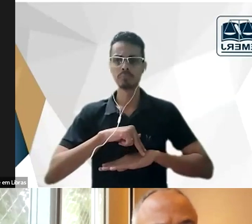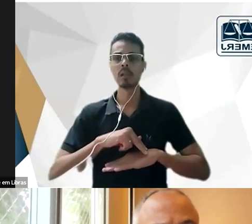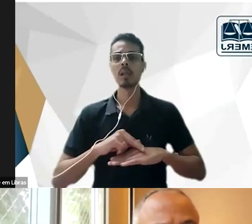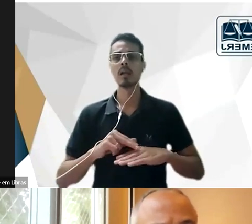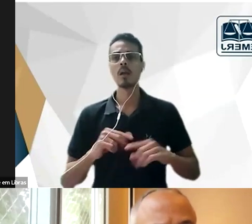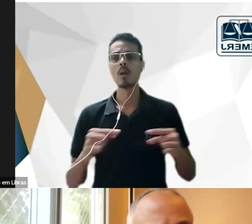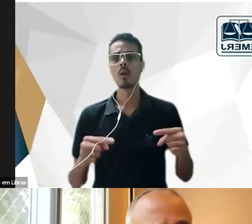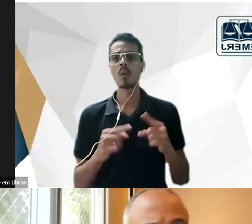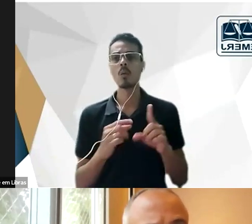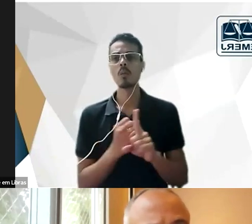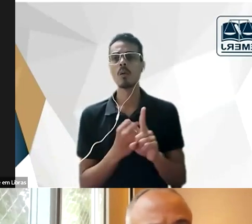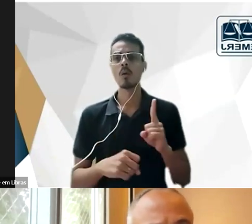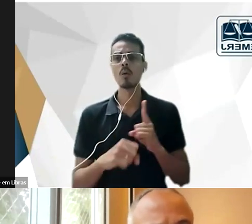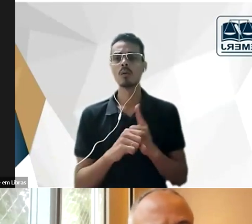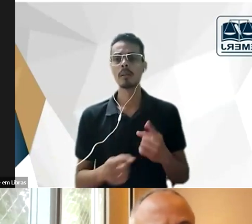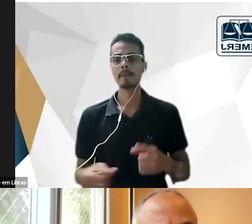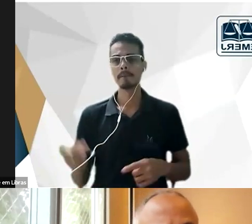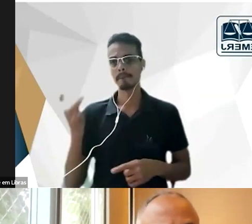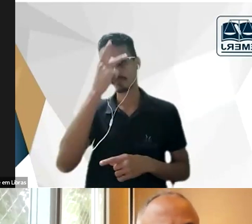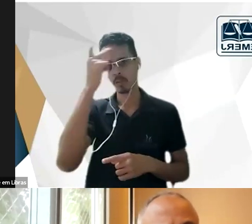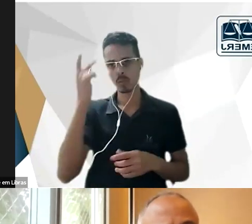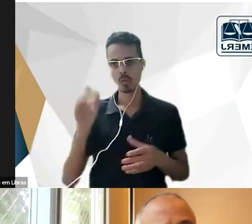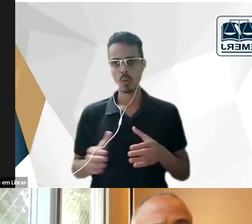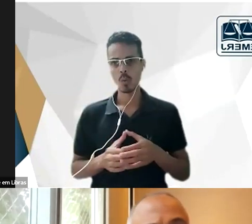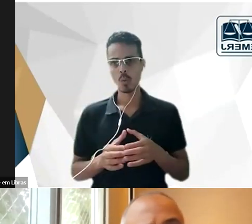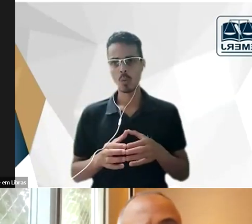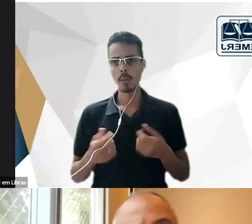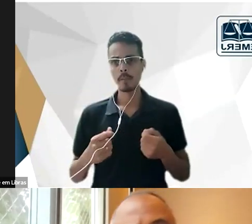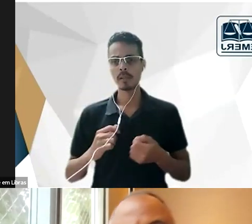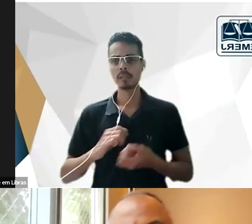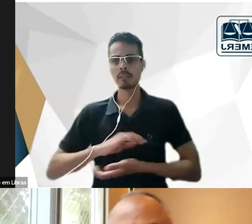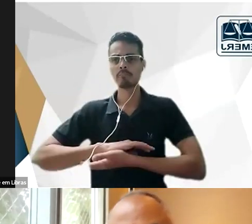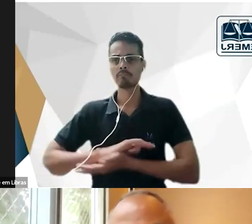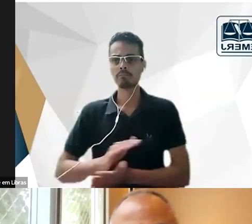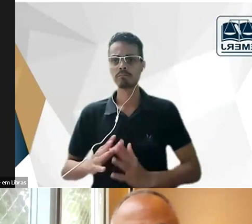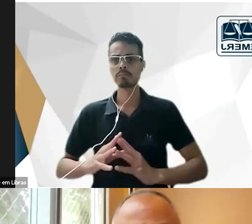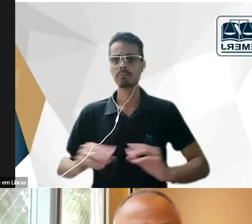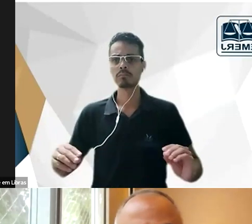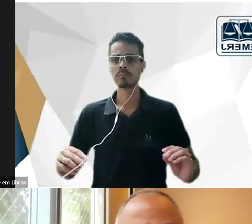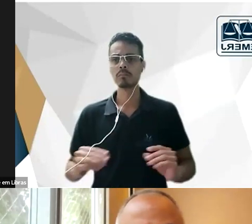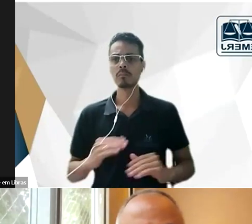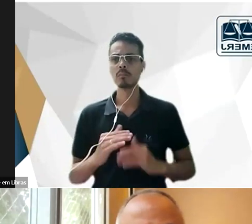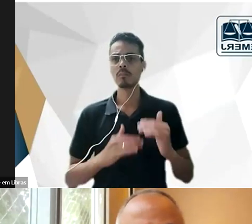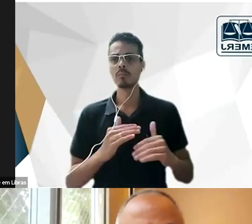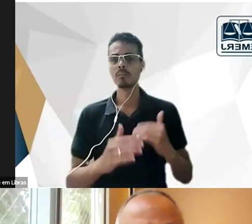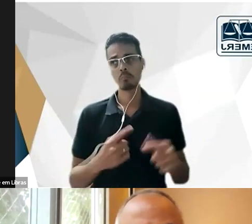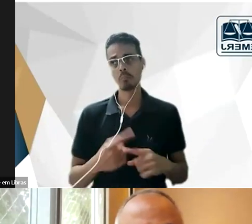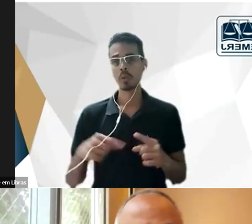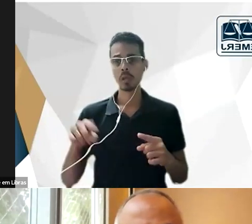pessoas ou grupos de pessoas que devem desaparecer pela lei da evolução que é preocupante